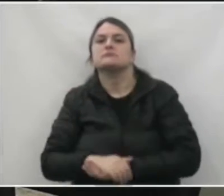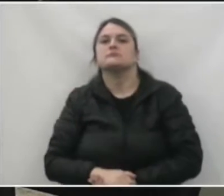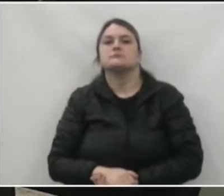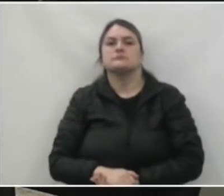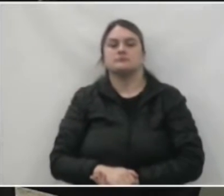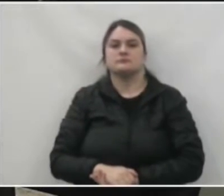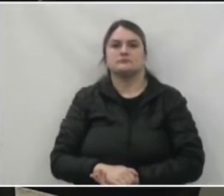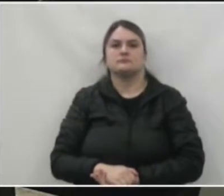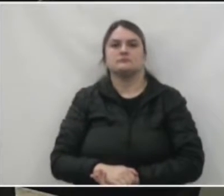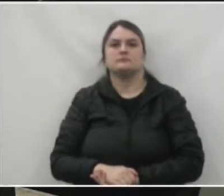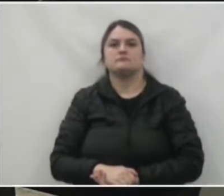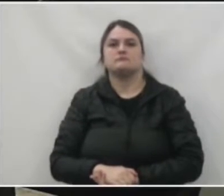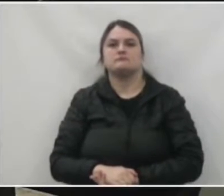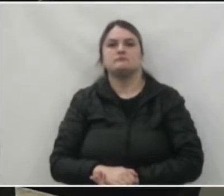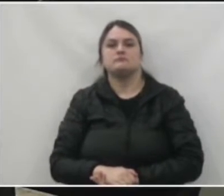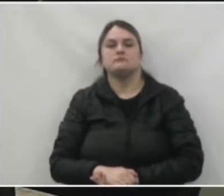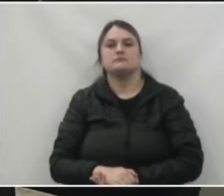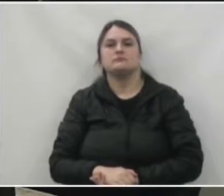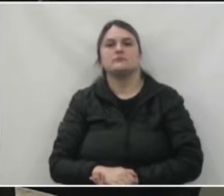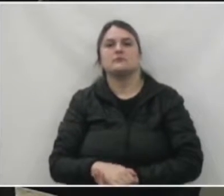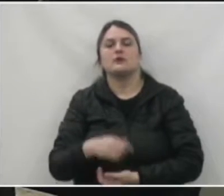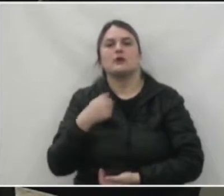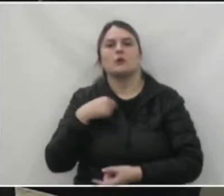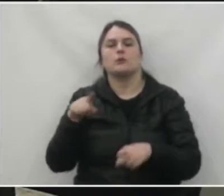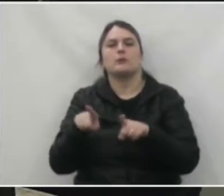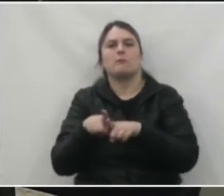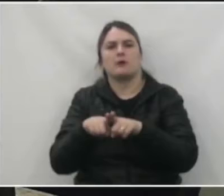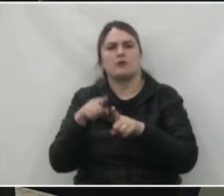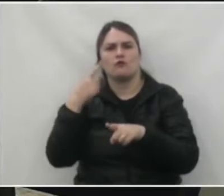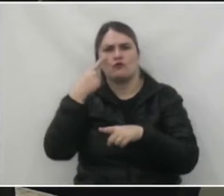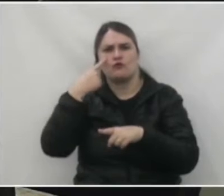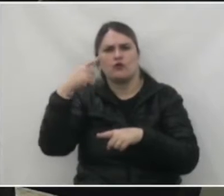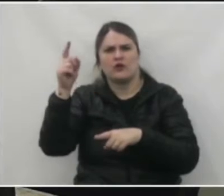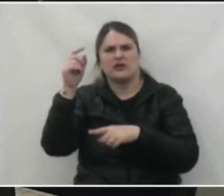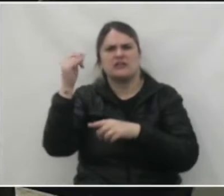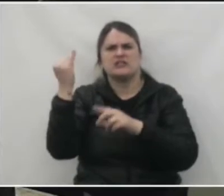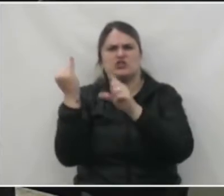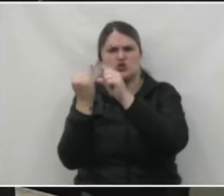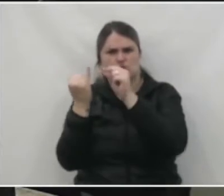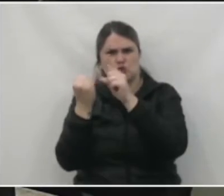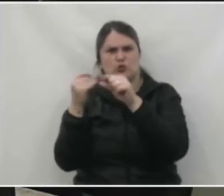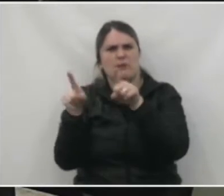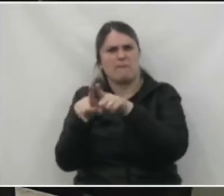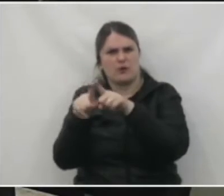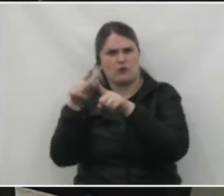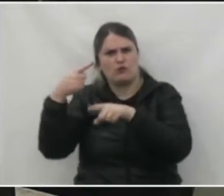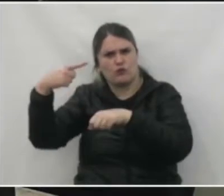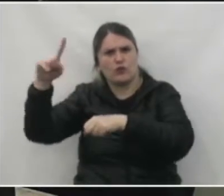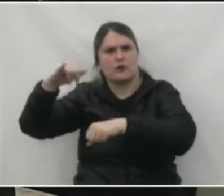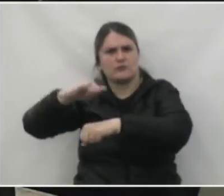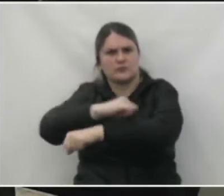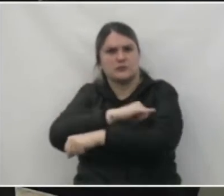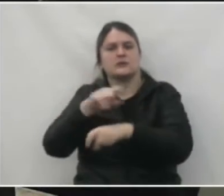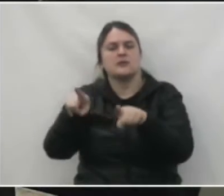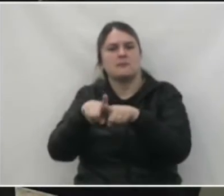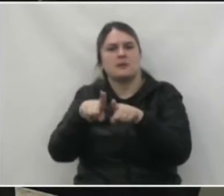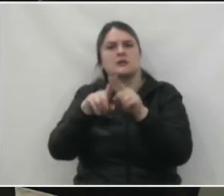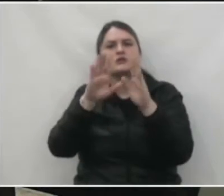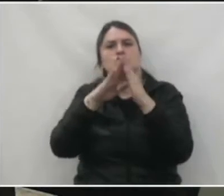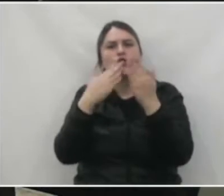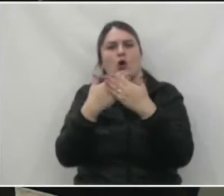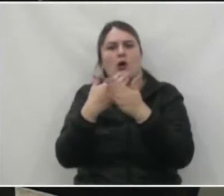aeroporto e, para terminar, fui lá na escola do bairro São Domingos, lá.